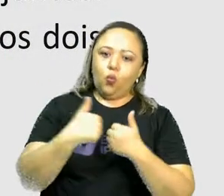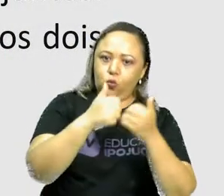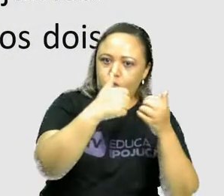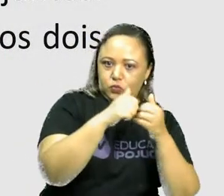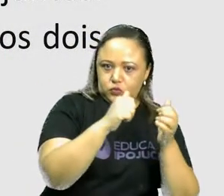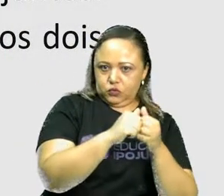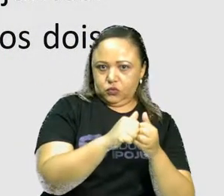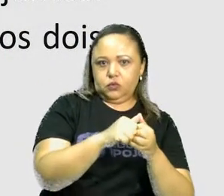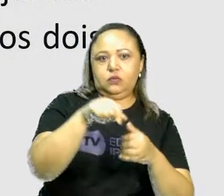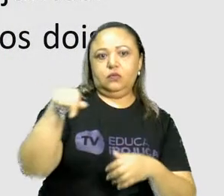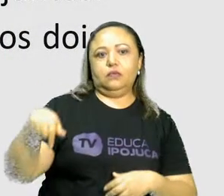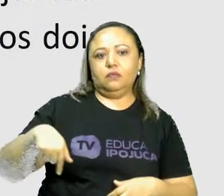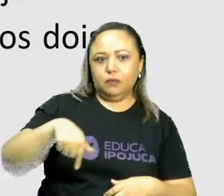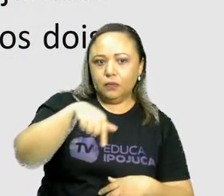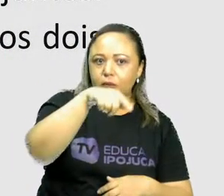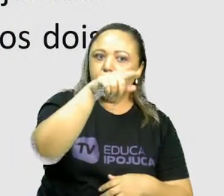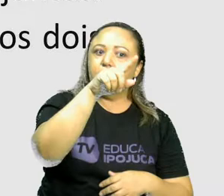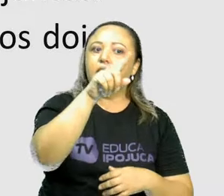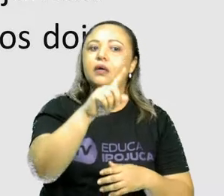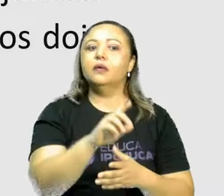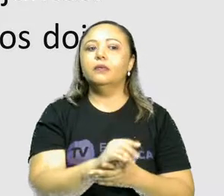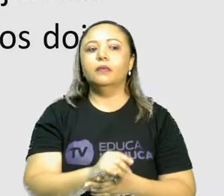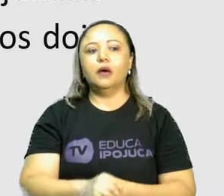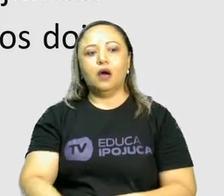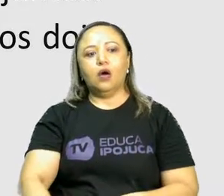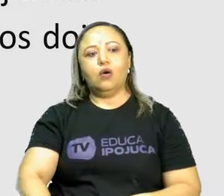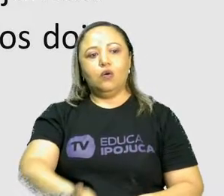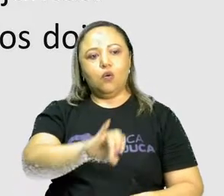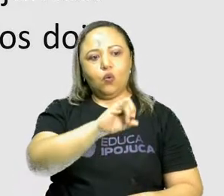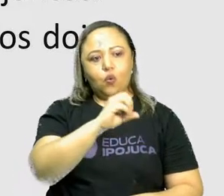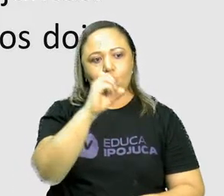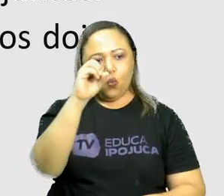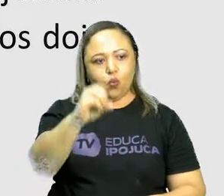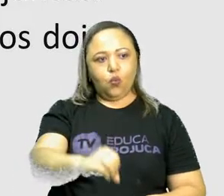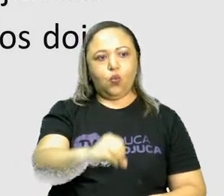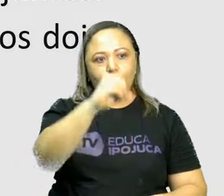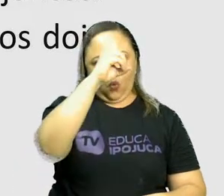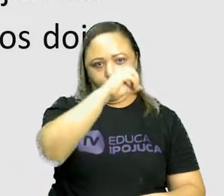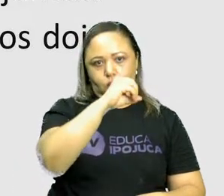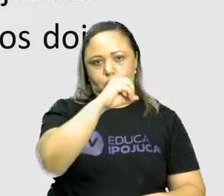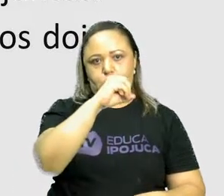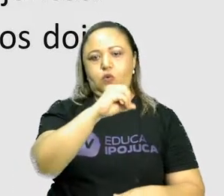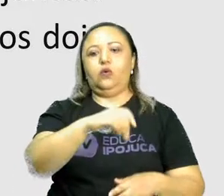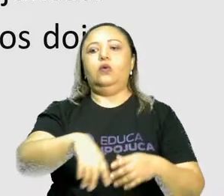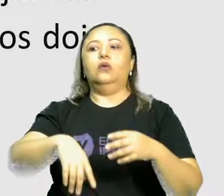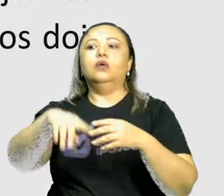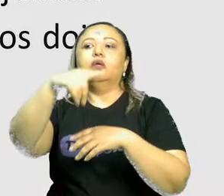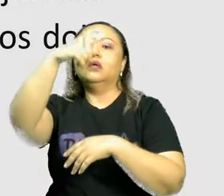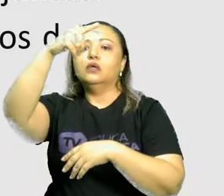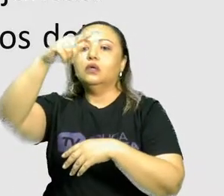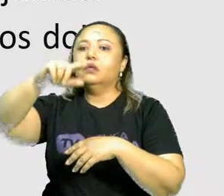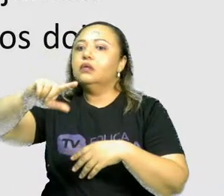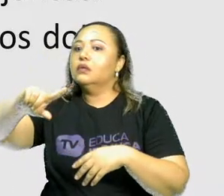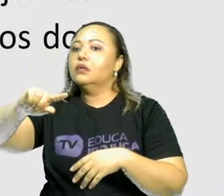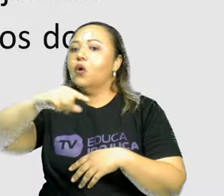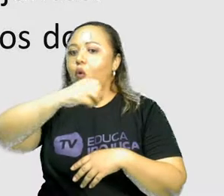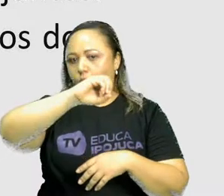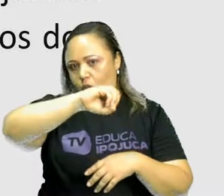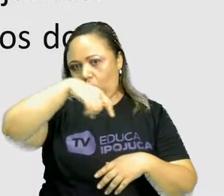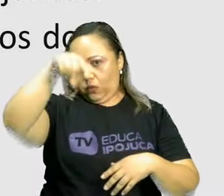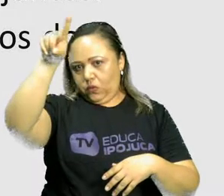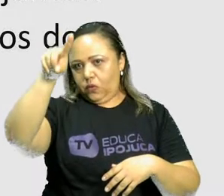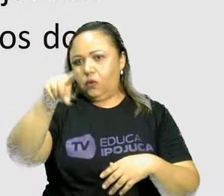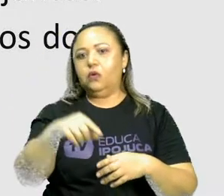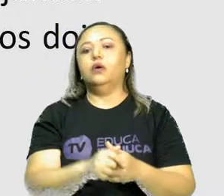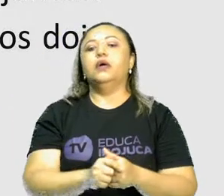sai a cada 10 minutos. Já a linha que atende Camela sai a cada 25 minutos.